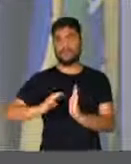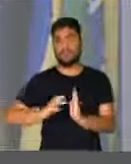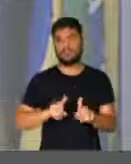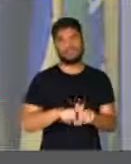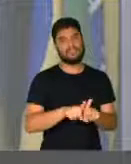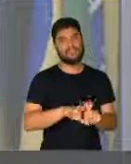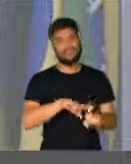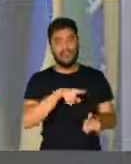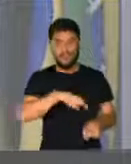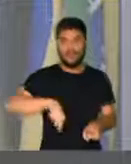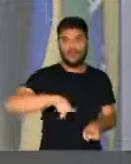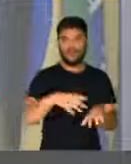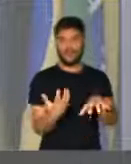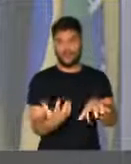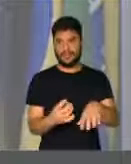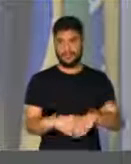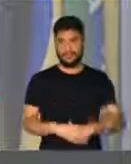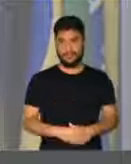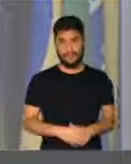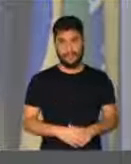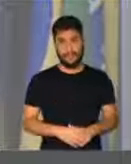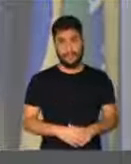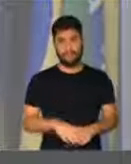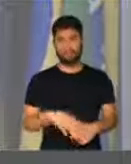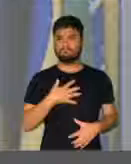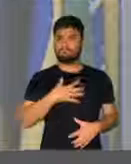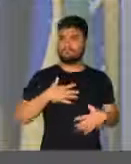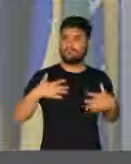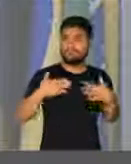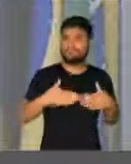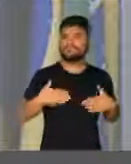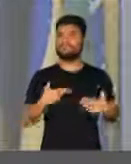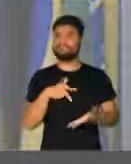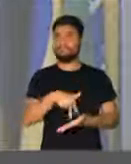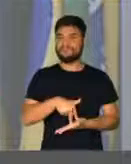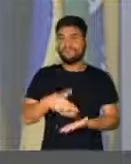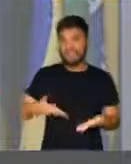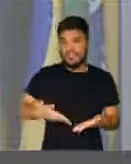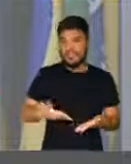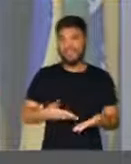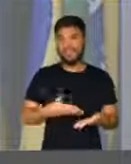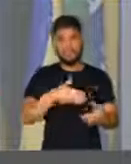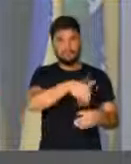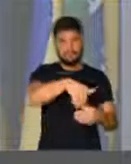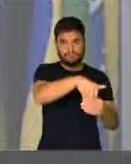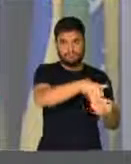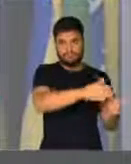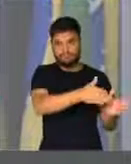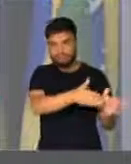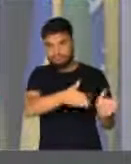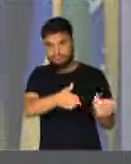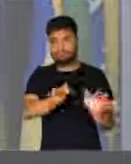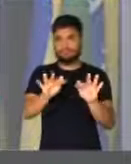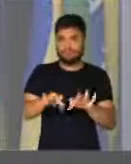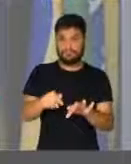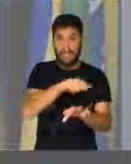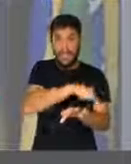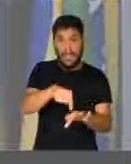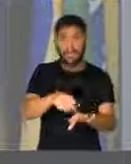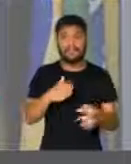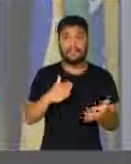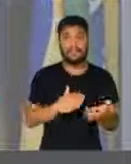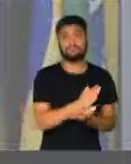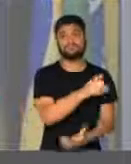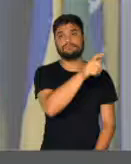mas com o parlamento como um todo. Dizer a nossa alegria, senhor presidente, poder estar aqui nesses dias após as eleições, eleições que elegeram